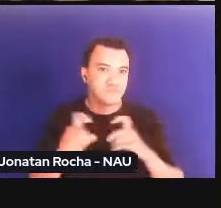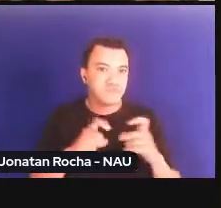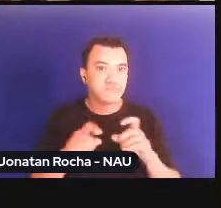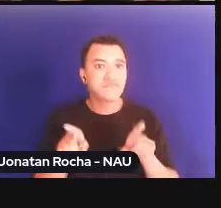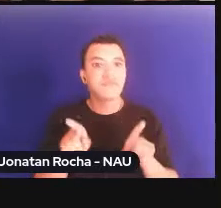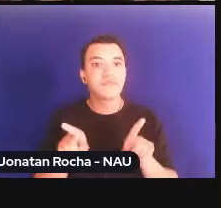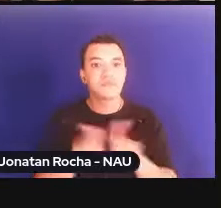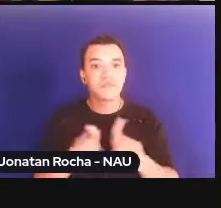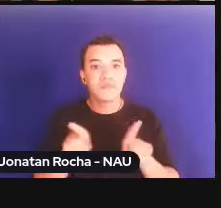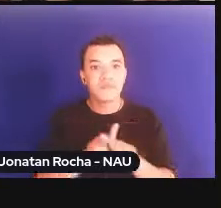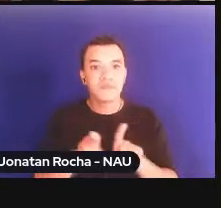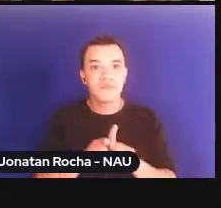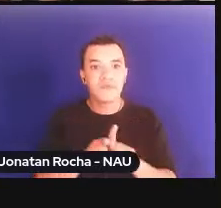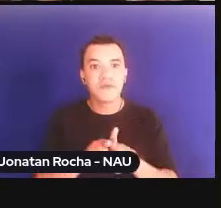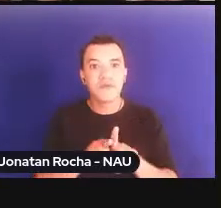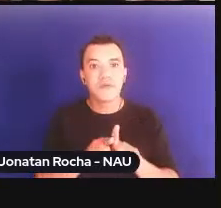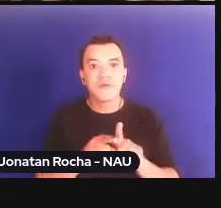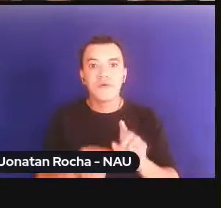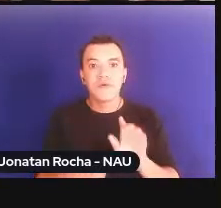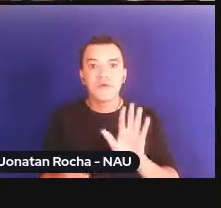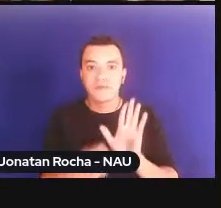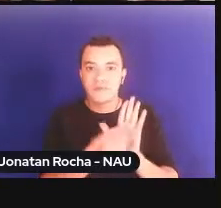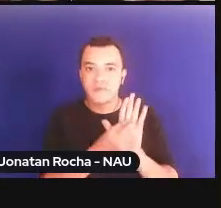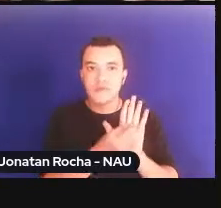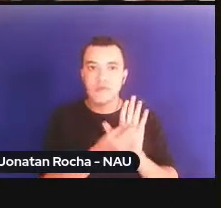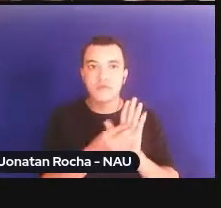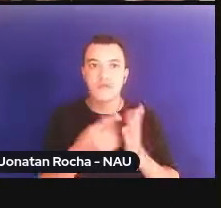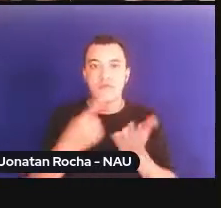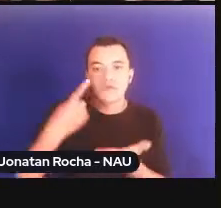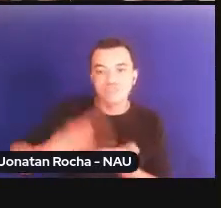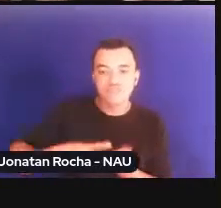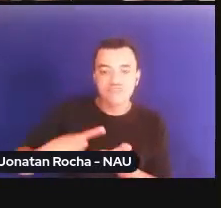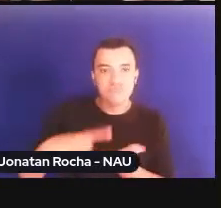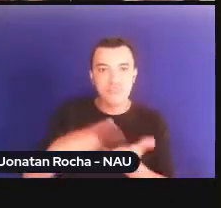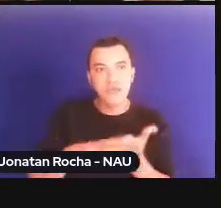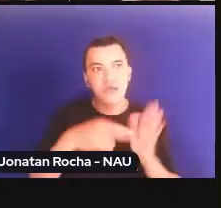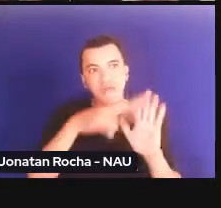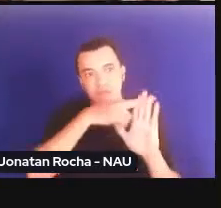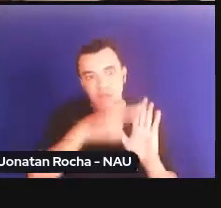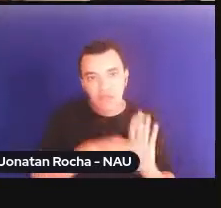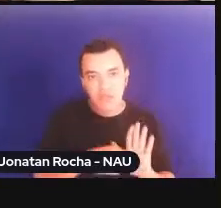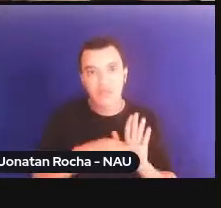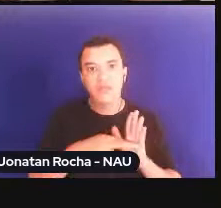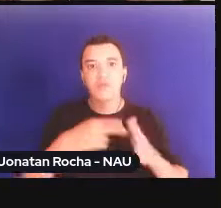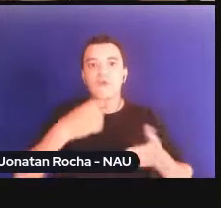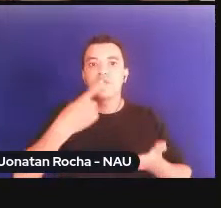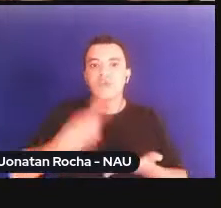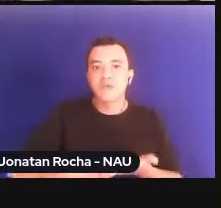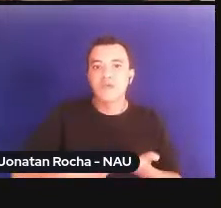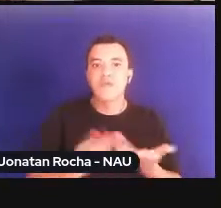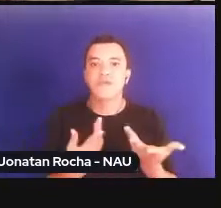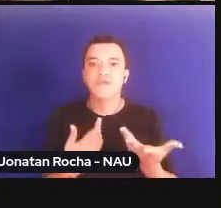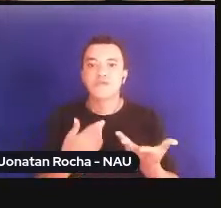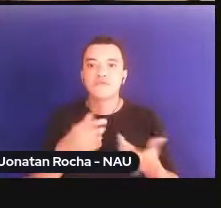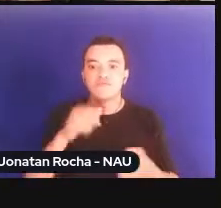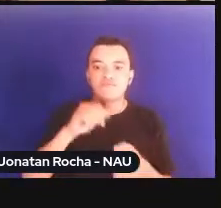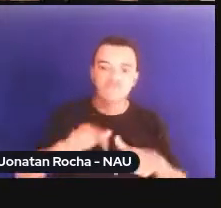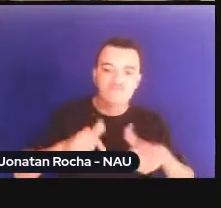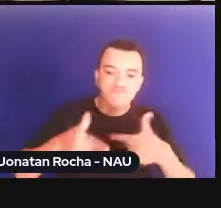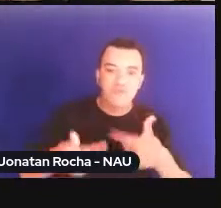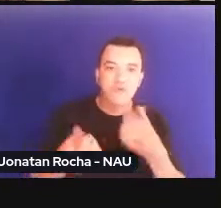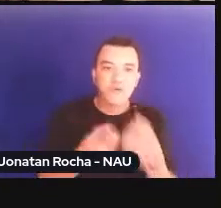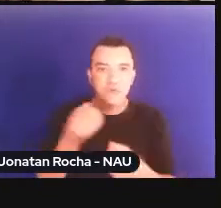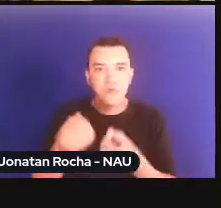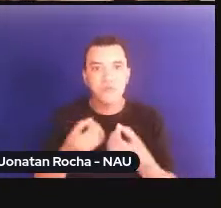pauta a forma como esses tratados, convenções, regras e acordos são executados a partir de um processo de